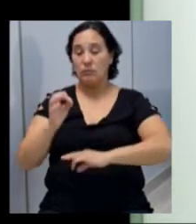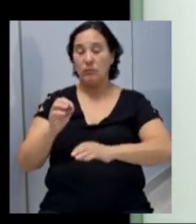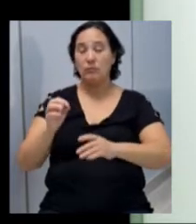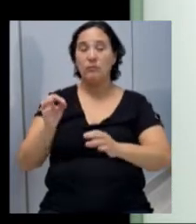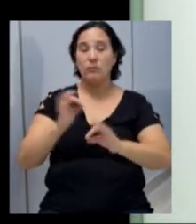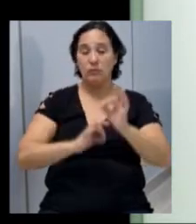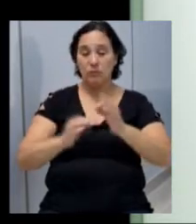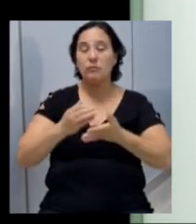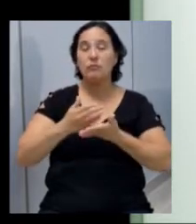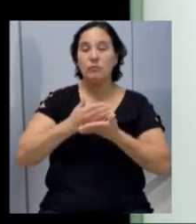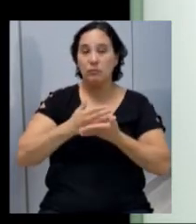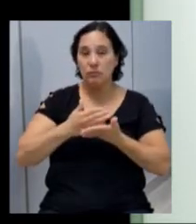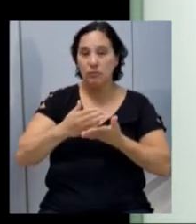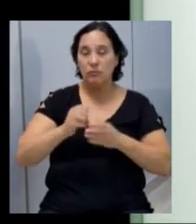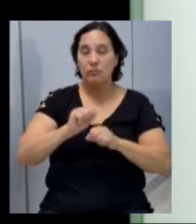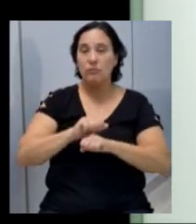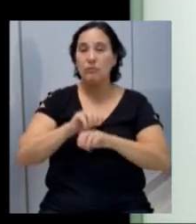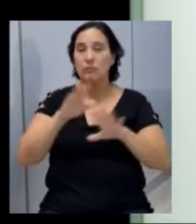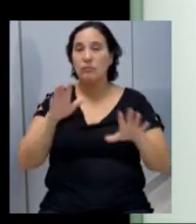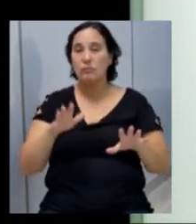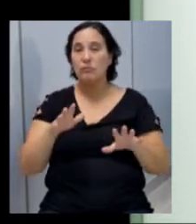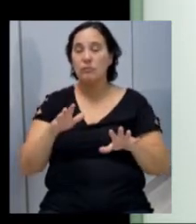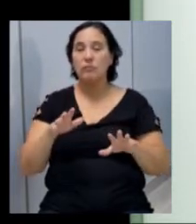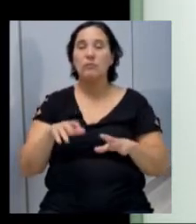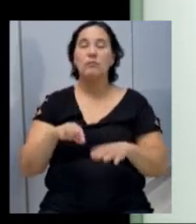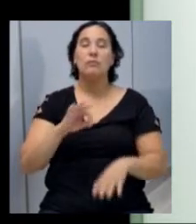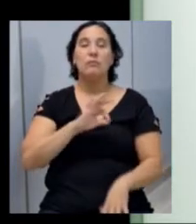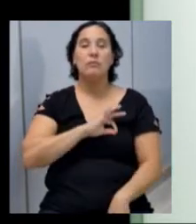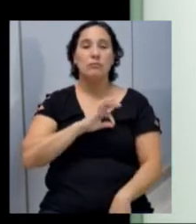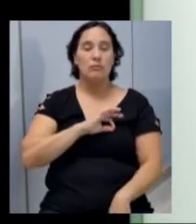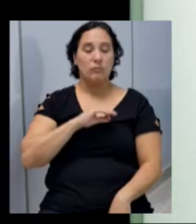estão em andamento e a ampliação da patrulha agrícola.